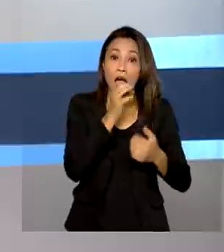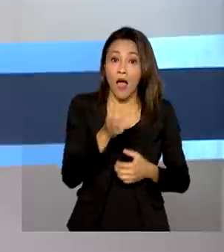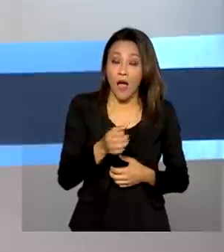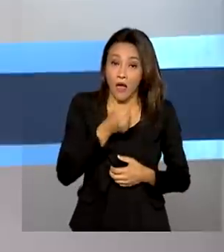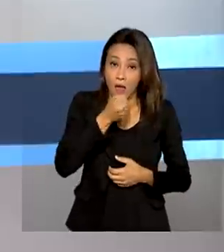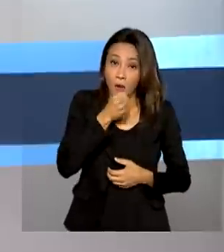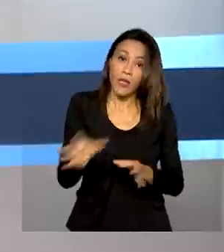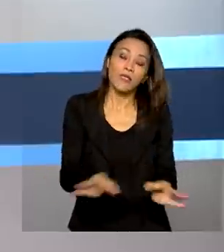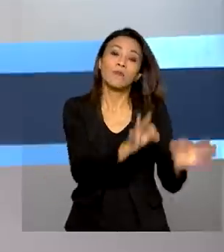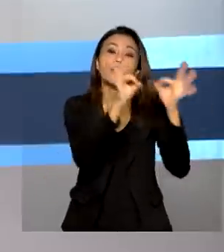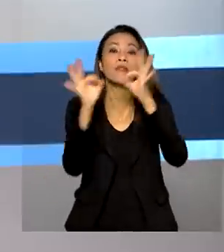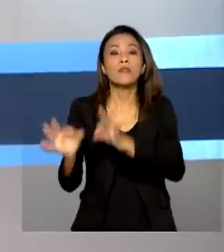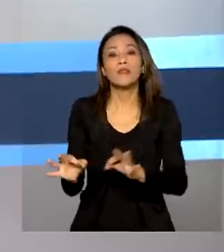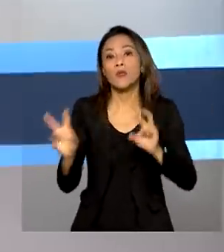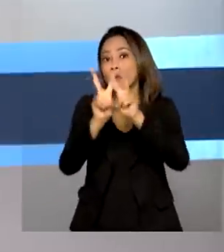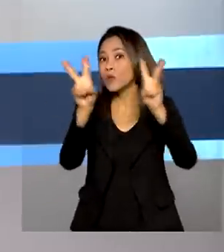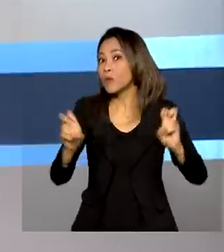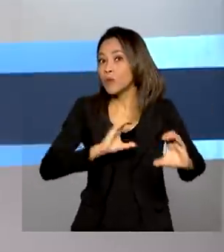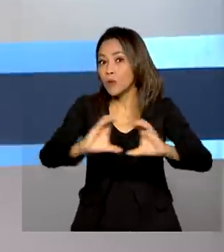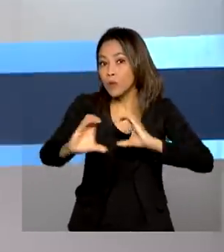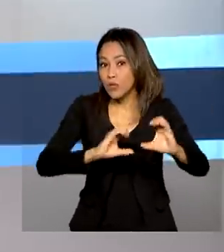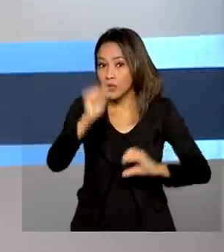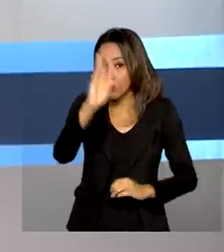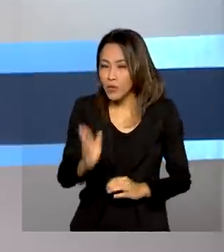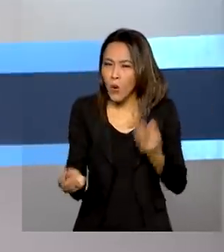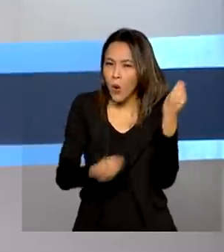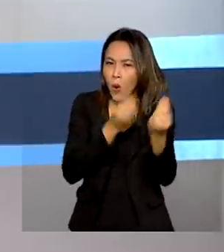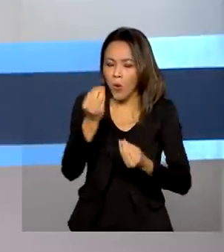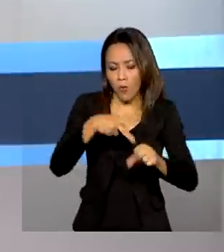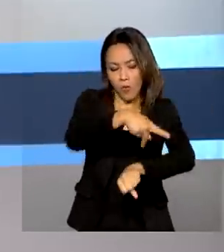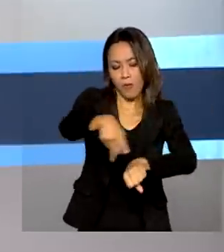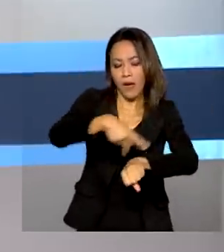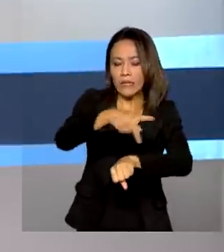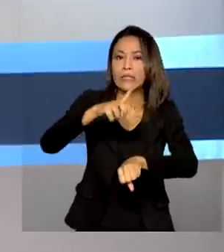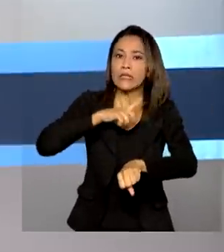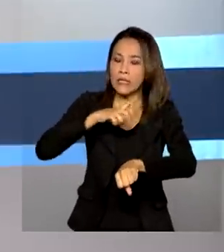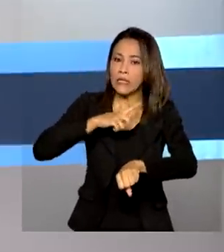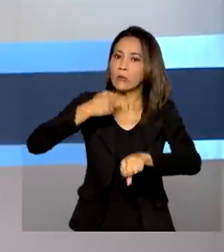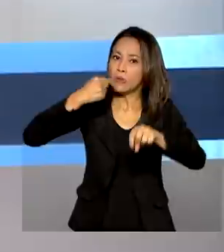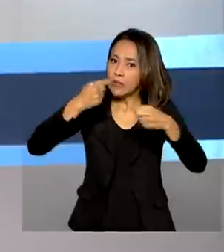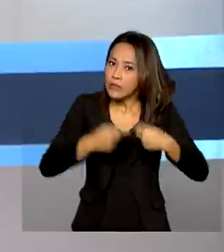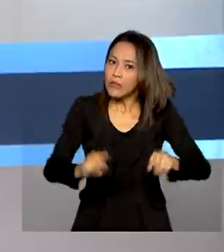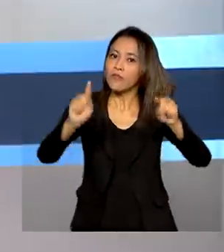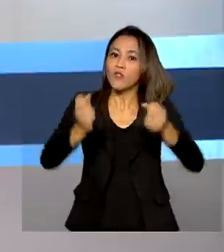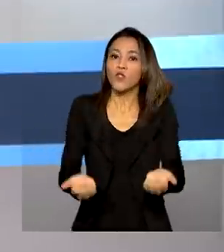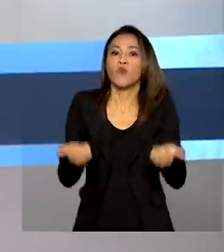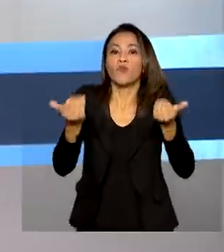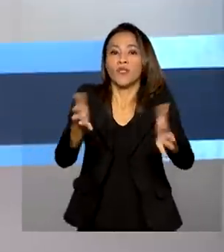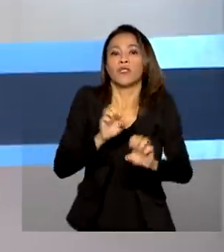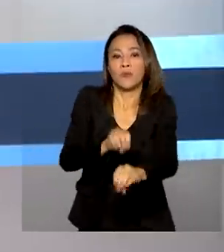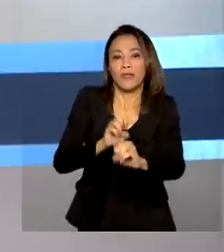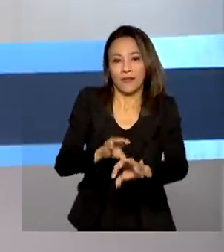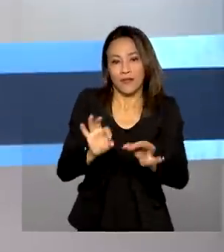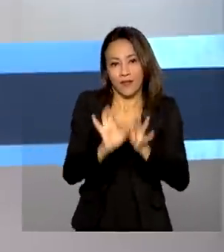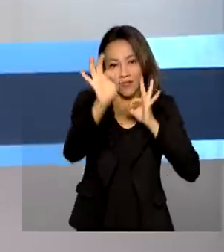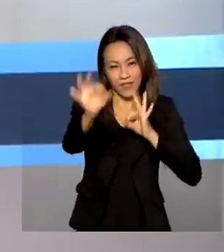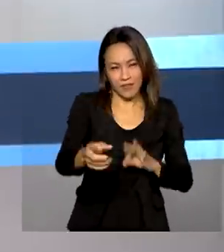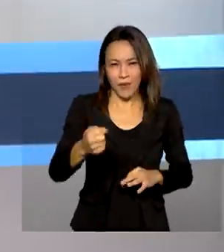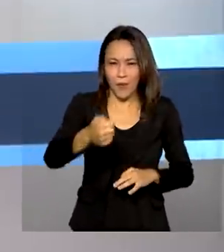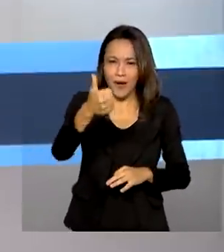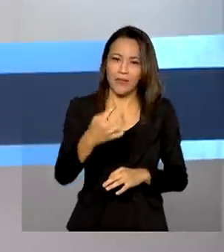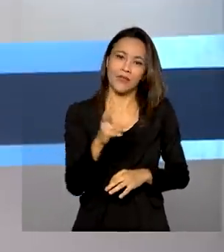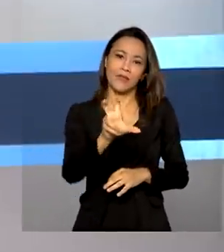telecomunicações no país, você vai ver hoje como o país enfrenta o desafio de oferecer educação à distância para quase